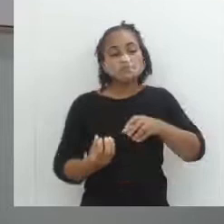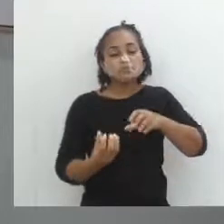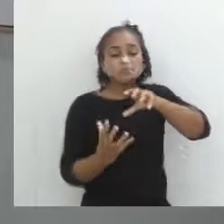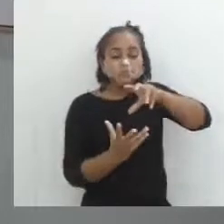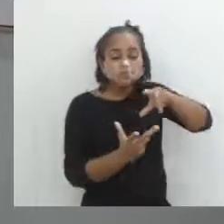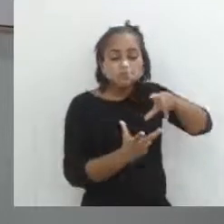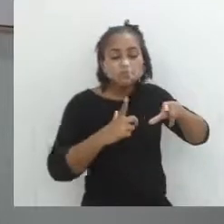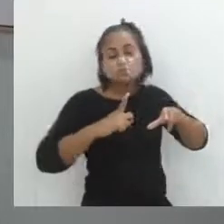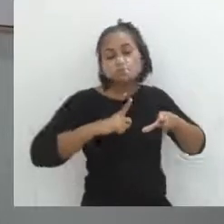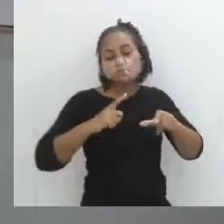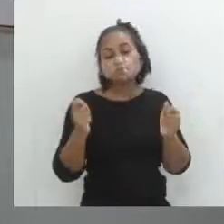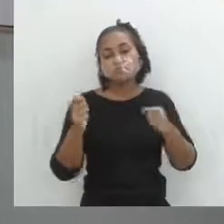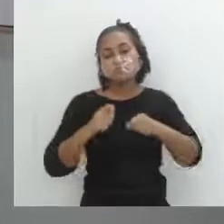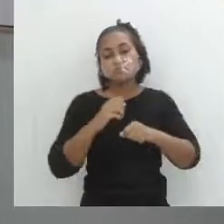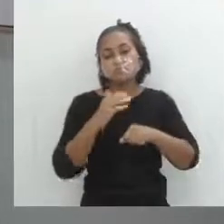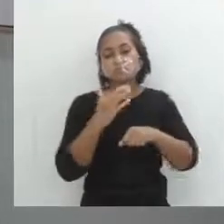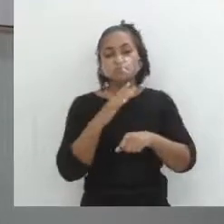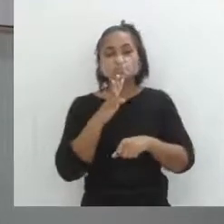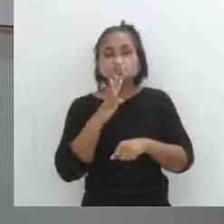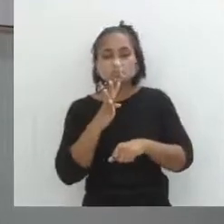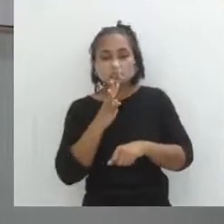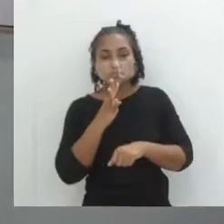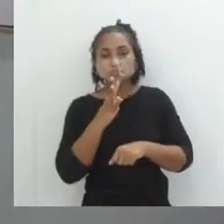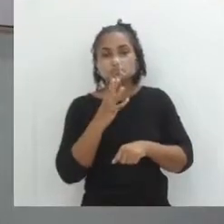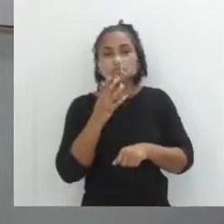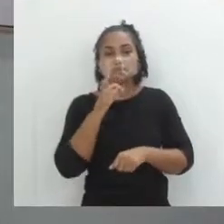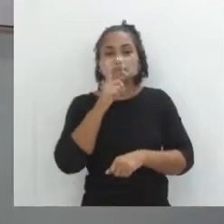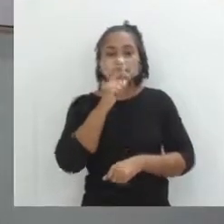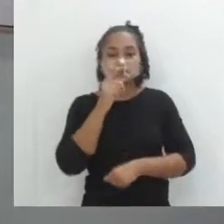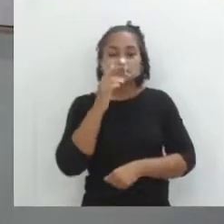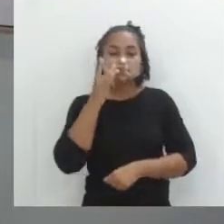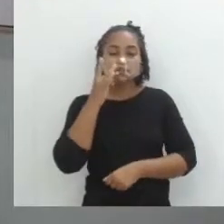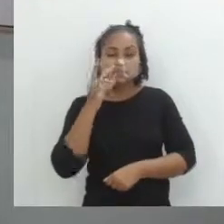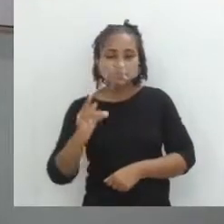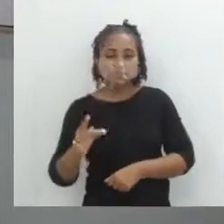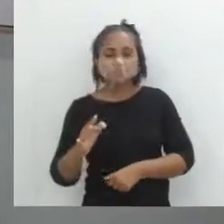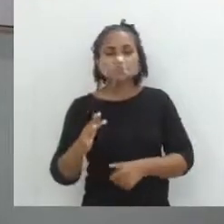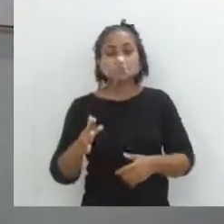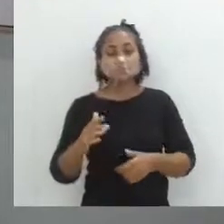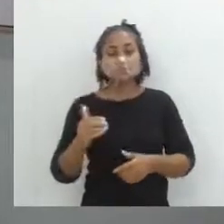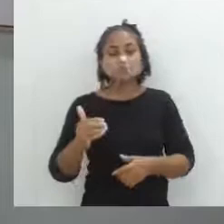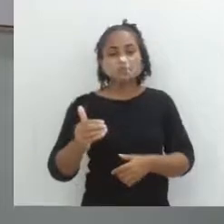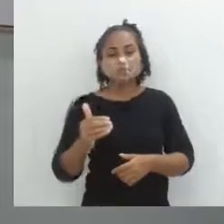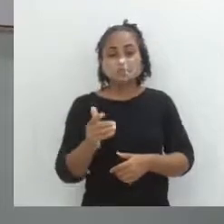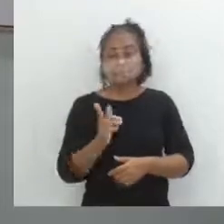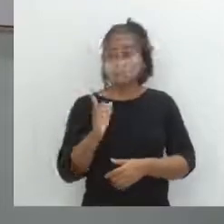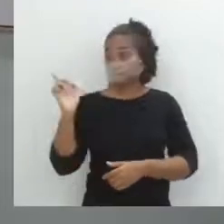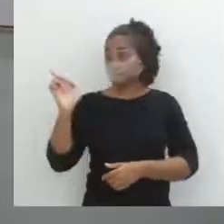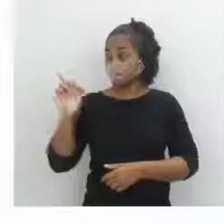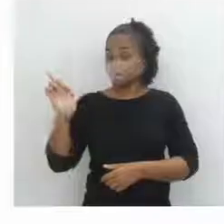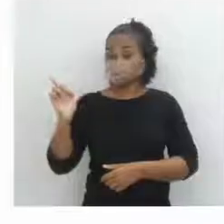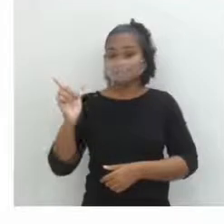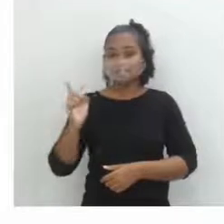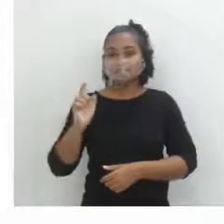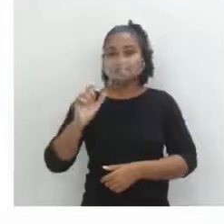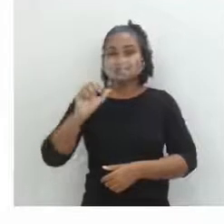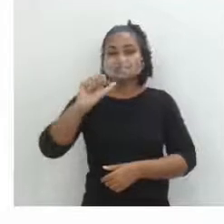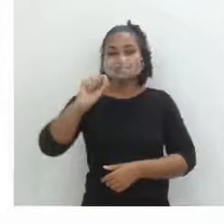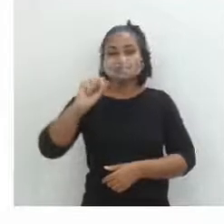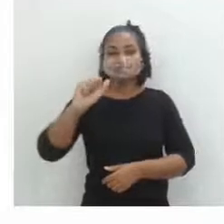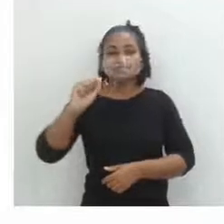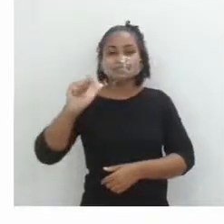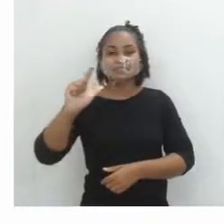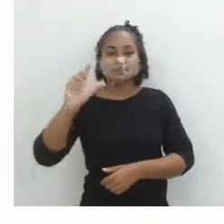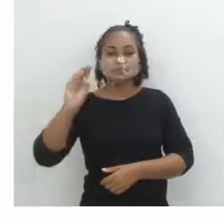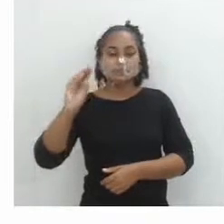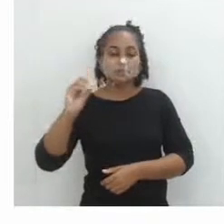eles são considerados água salgada, ok? E aí, a próxima a gente vai ver a água salobra. A